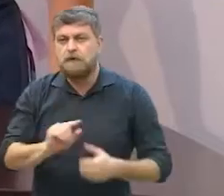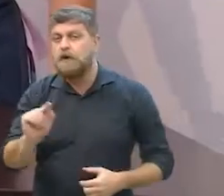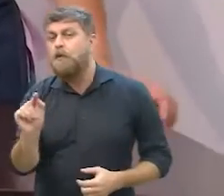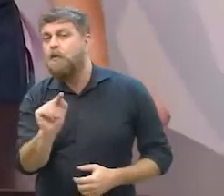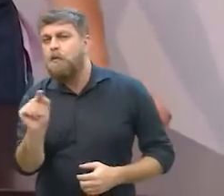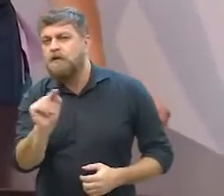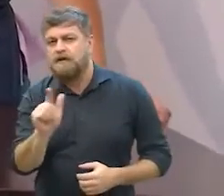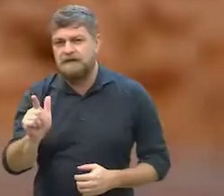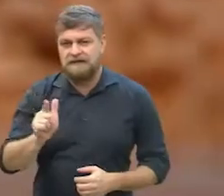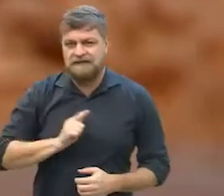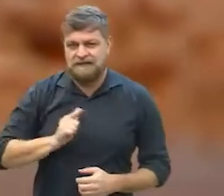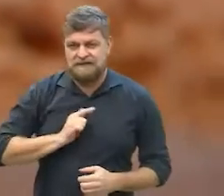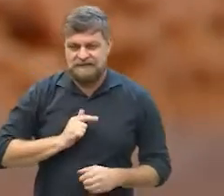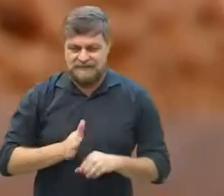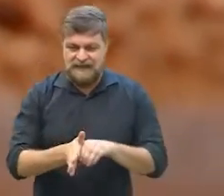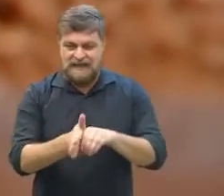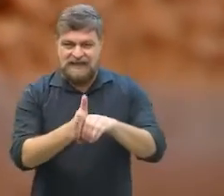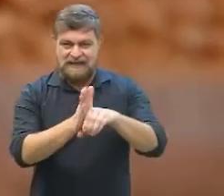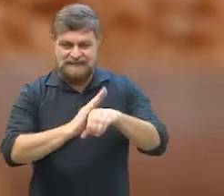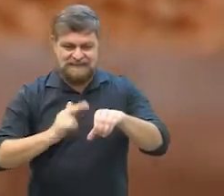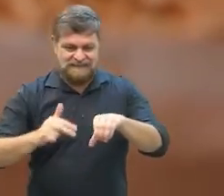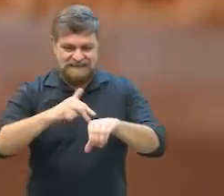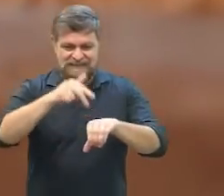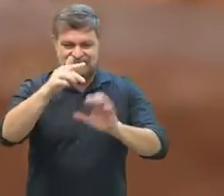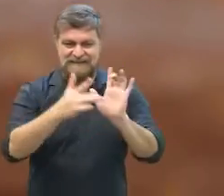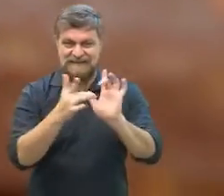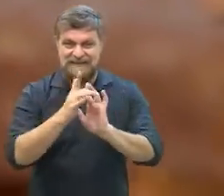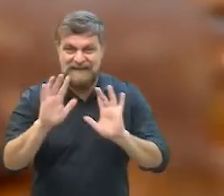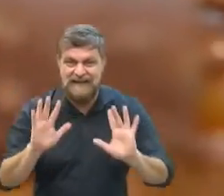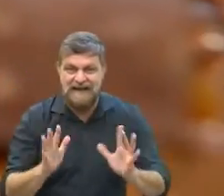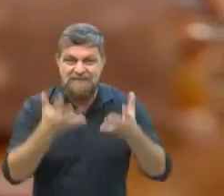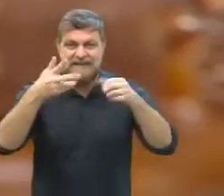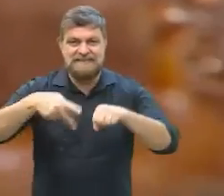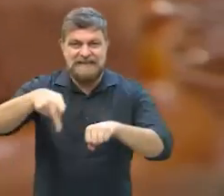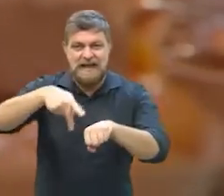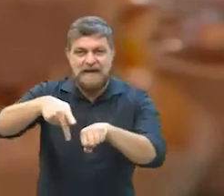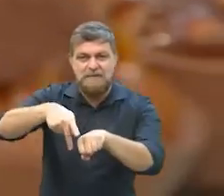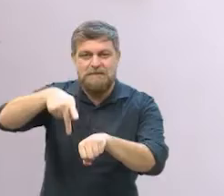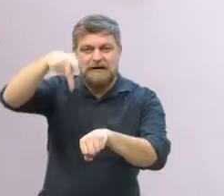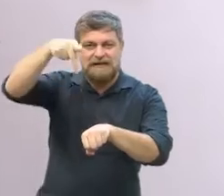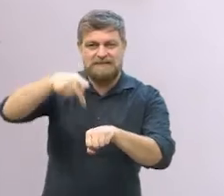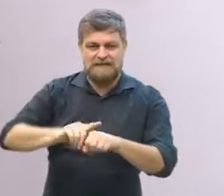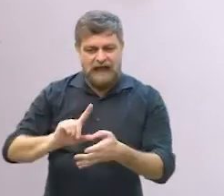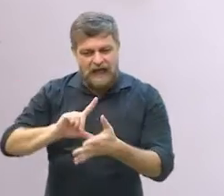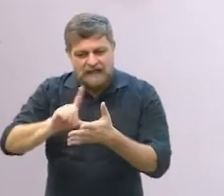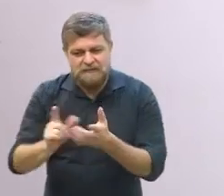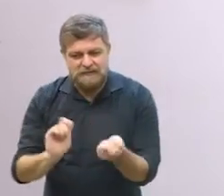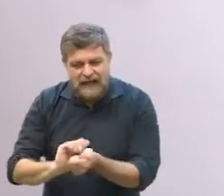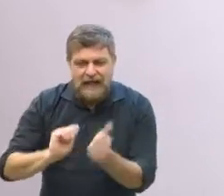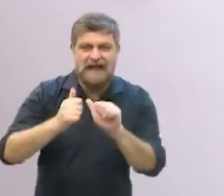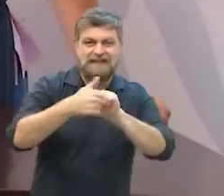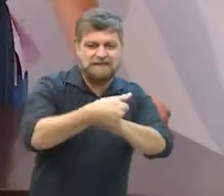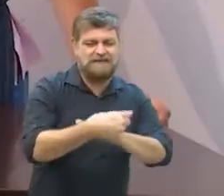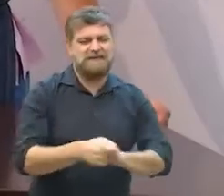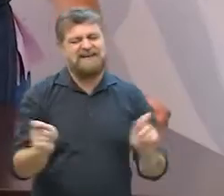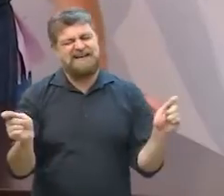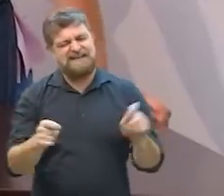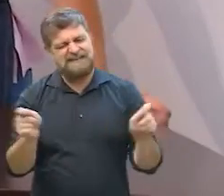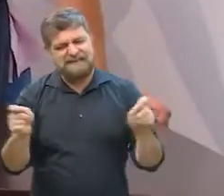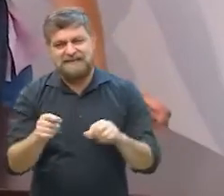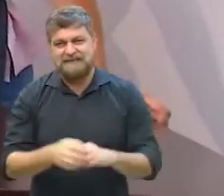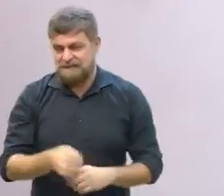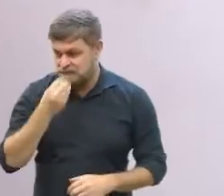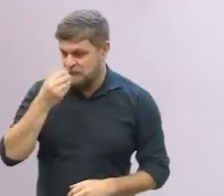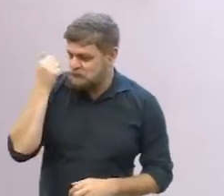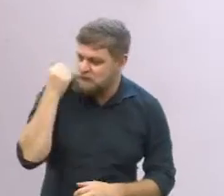delícia é uma delícia de Páscoa só que depois da Páscoa dá pra adaptar né dá dá pra adaptar sempre dá bem